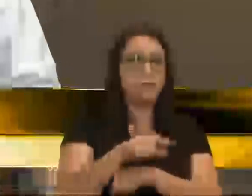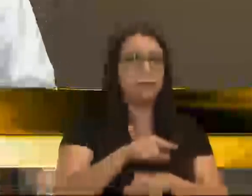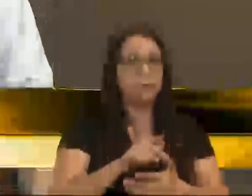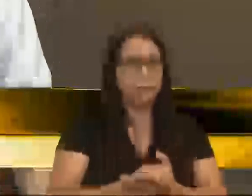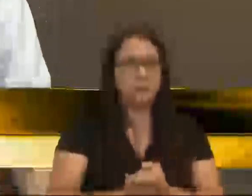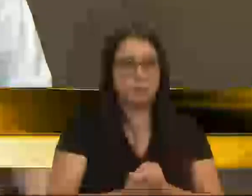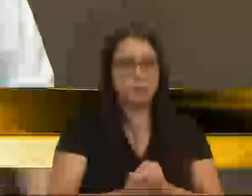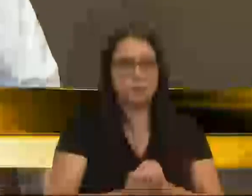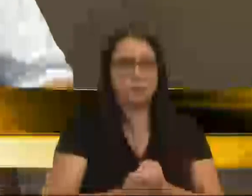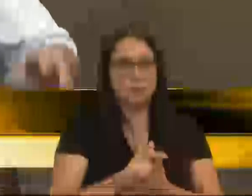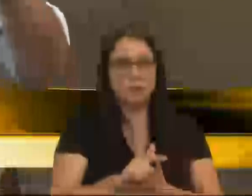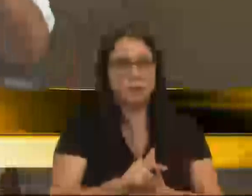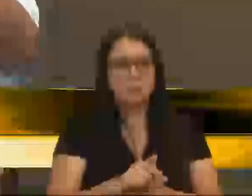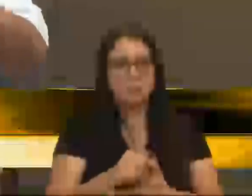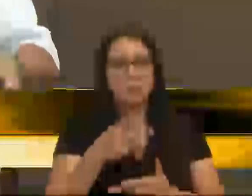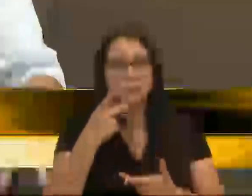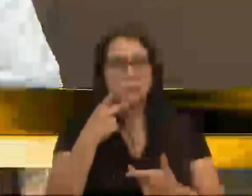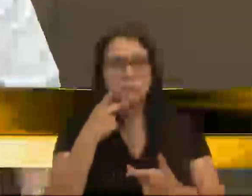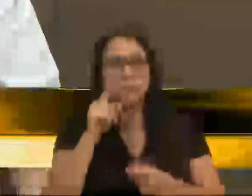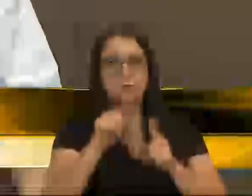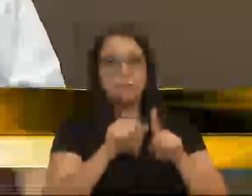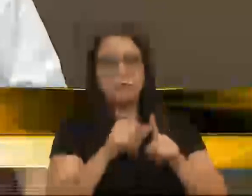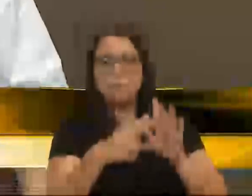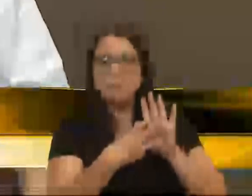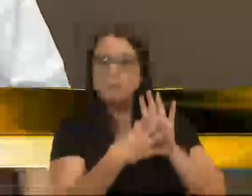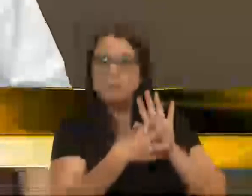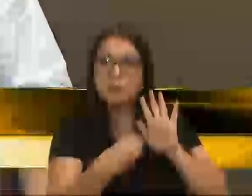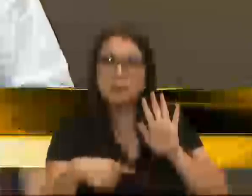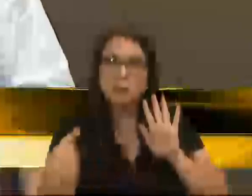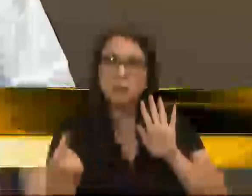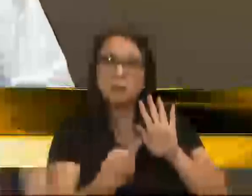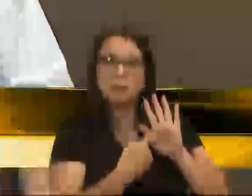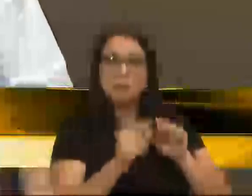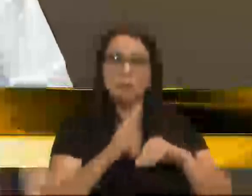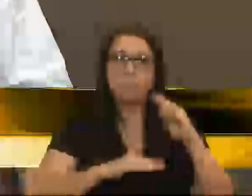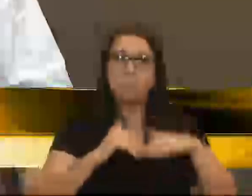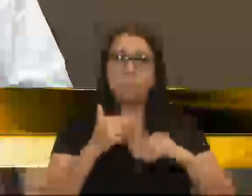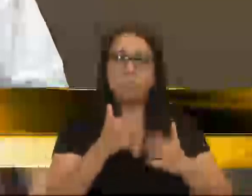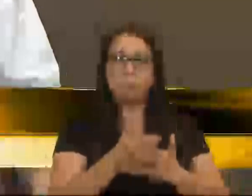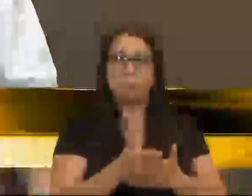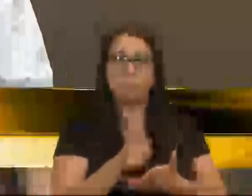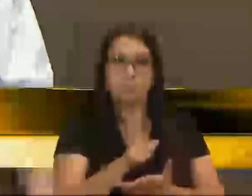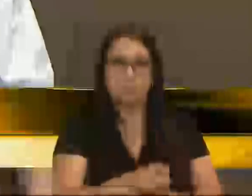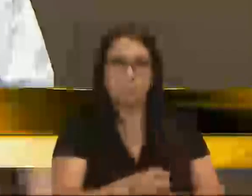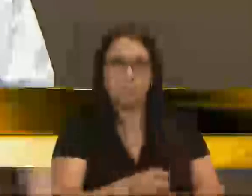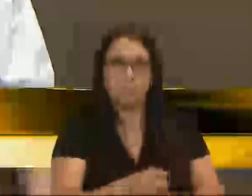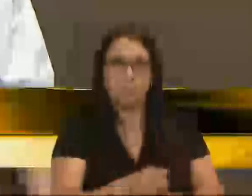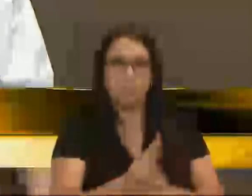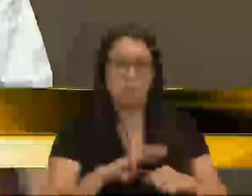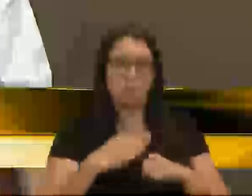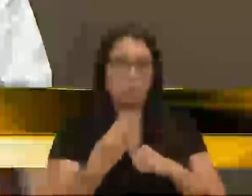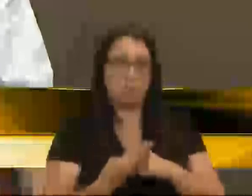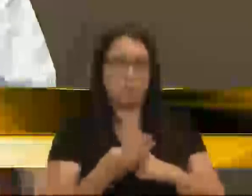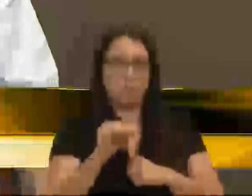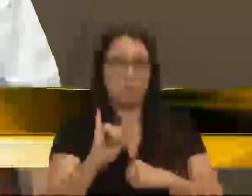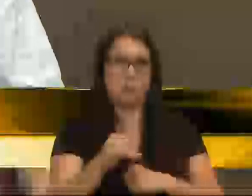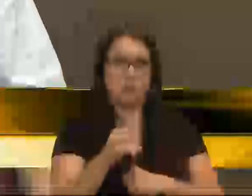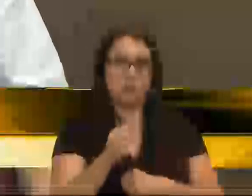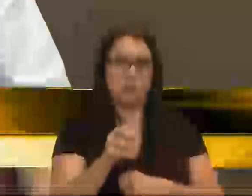nos visitar, inclusive, sobre a forma como o modelo estava implantado lá no bairro Jardim América.